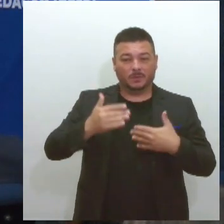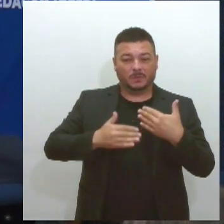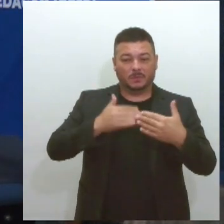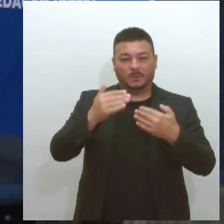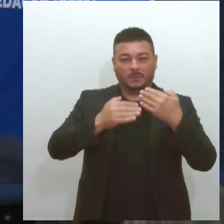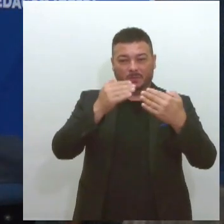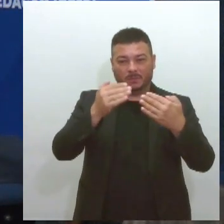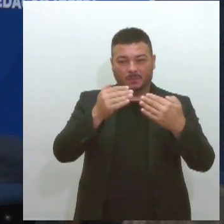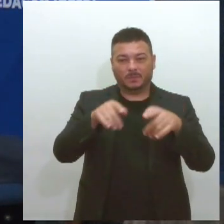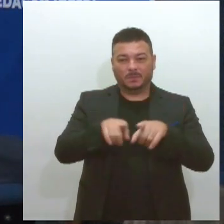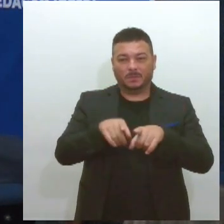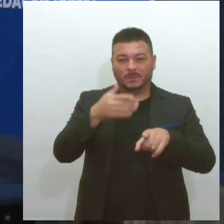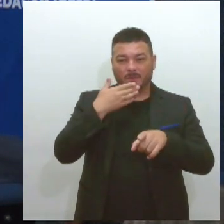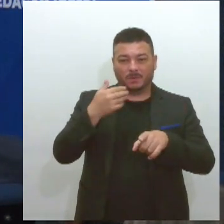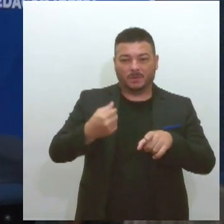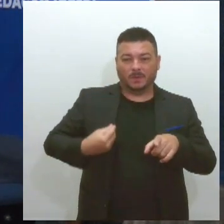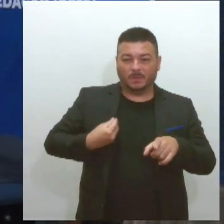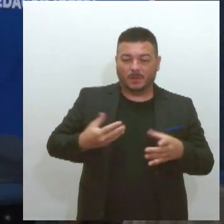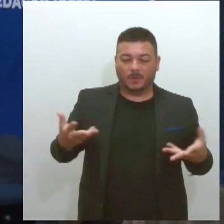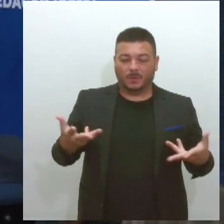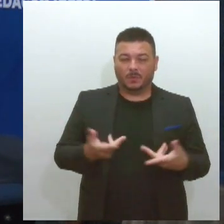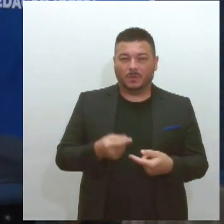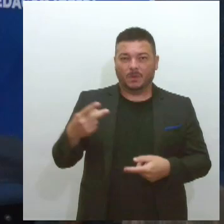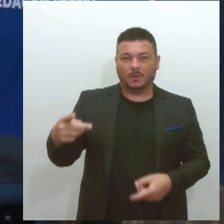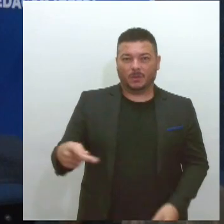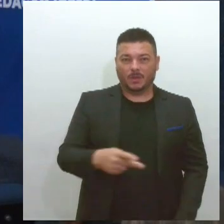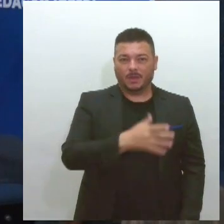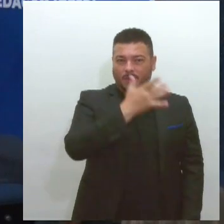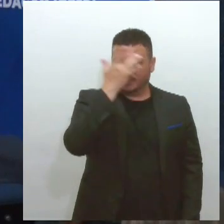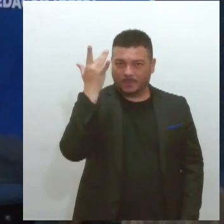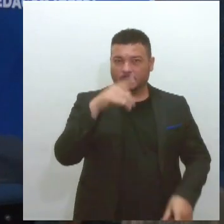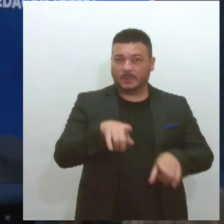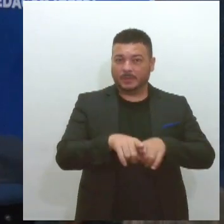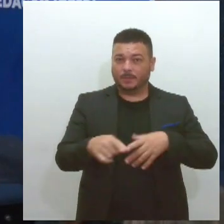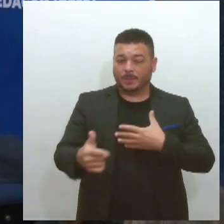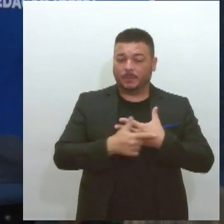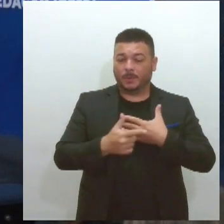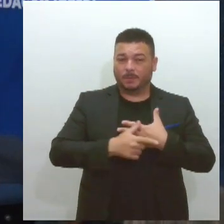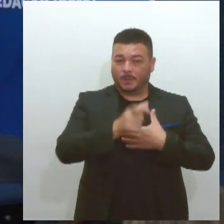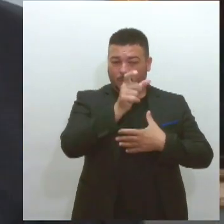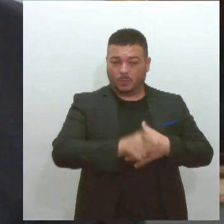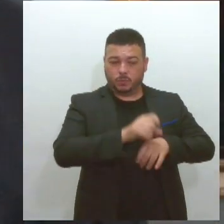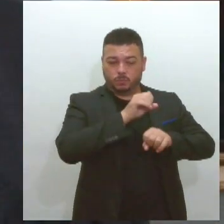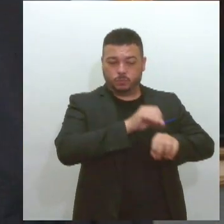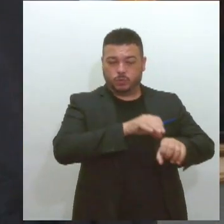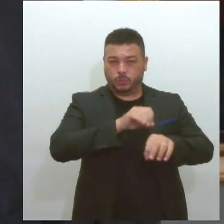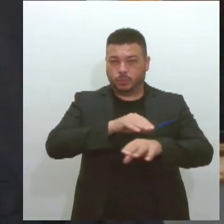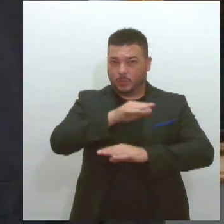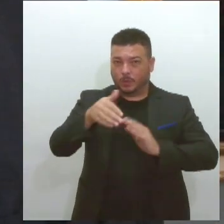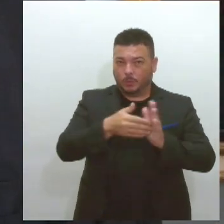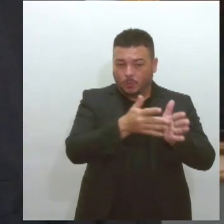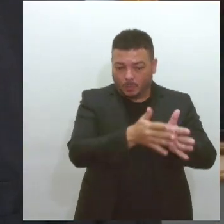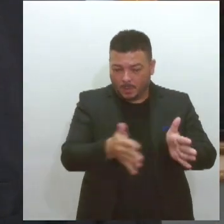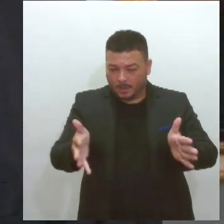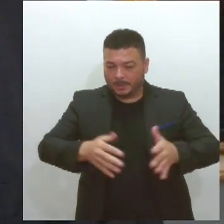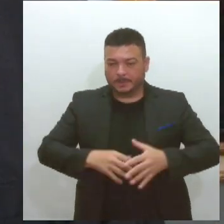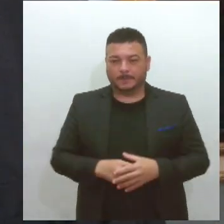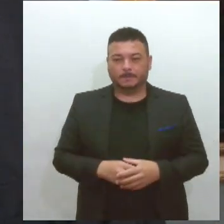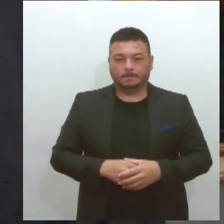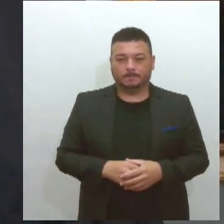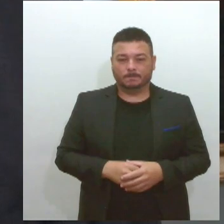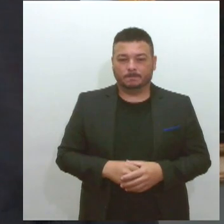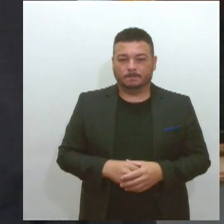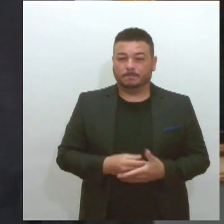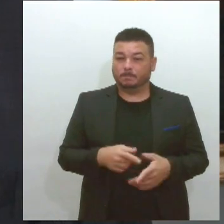melhoria da qualidade de vida das pessoas e o papel do educador em todo este processo. Muitas mudanças, muitas